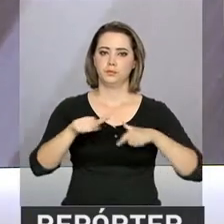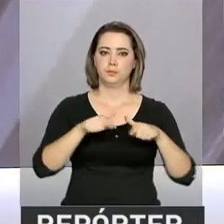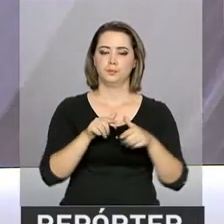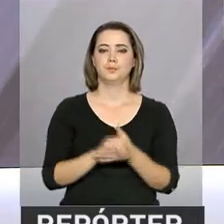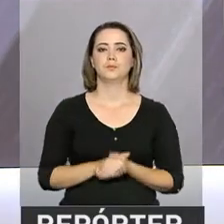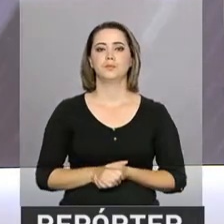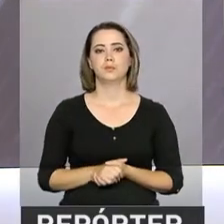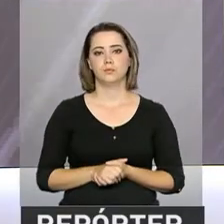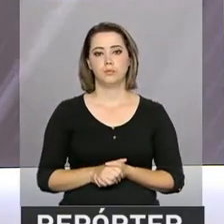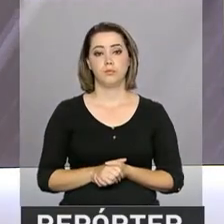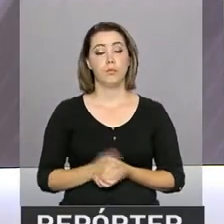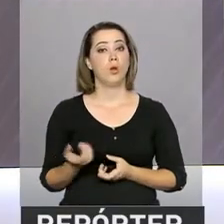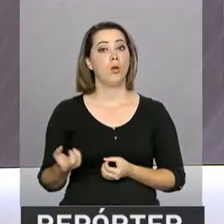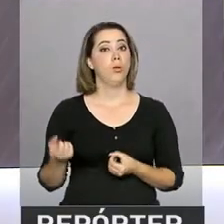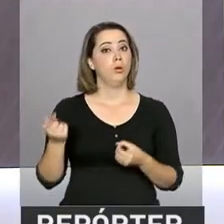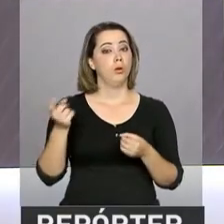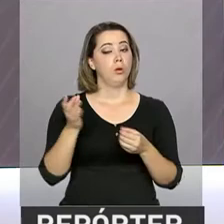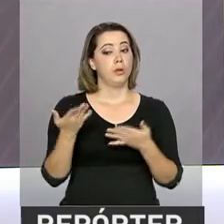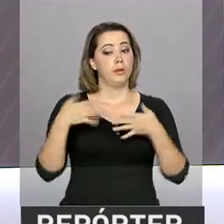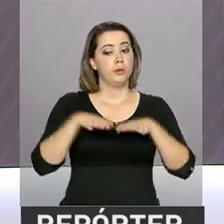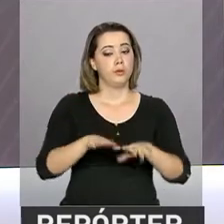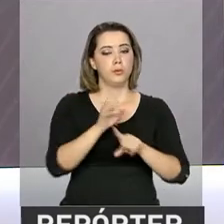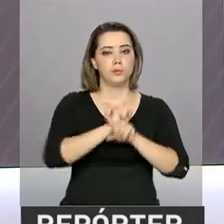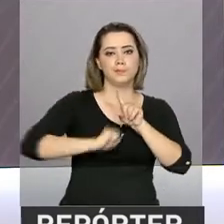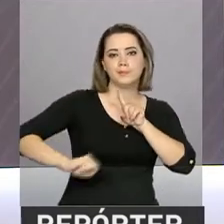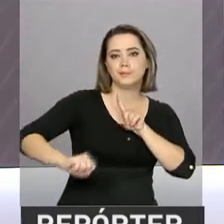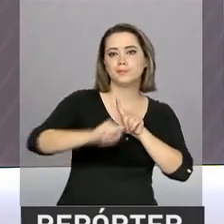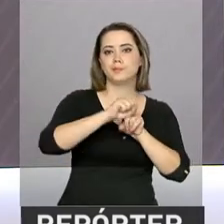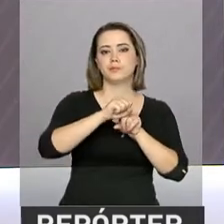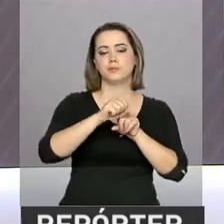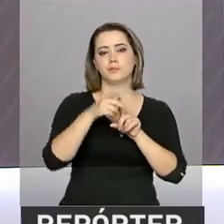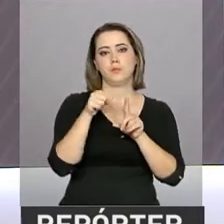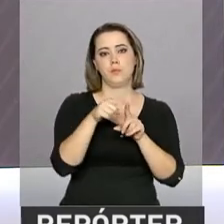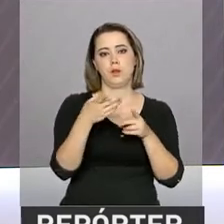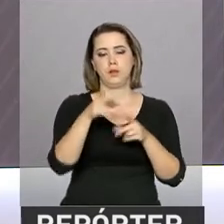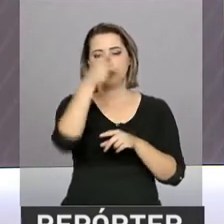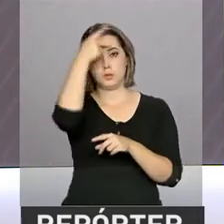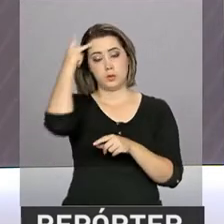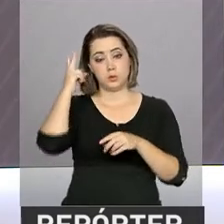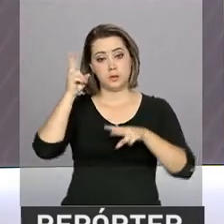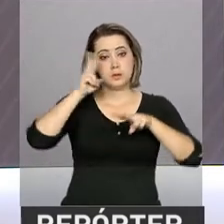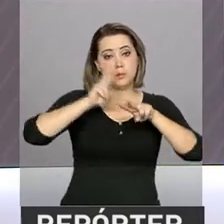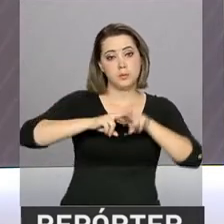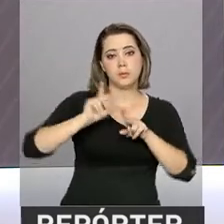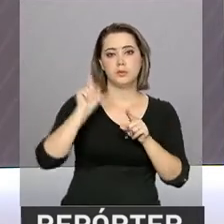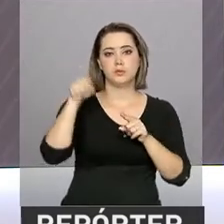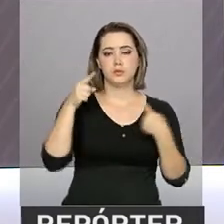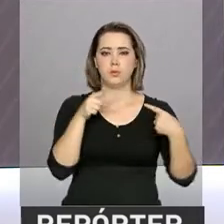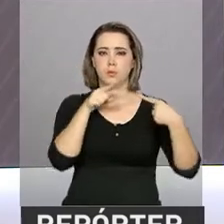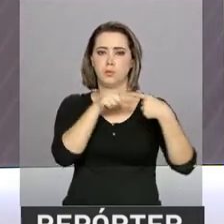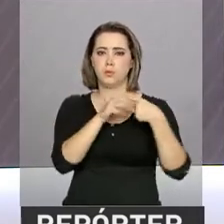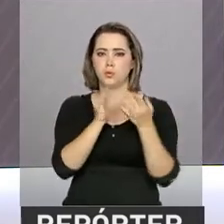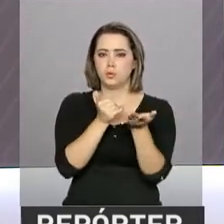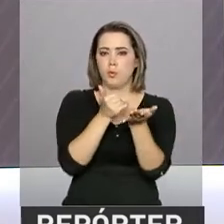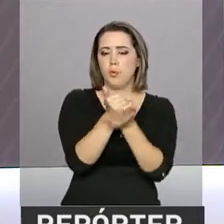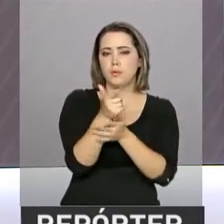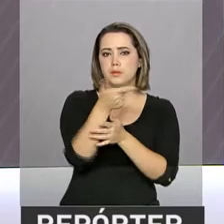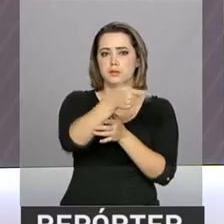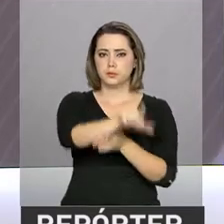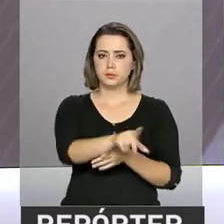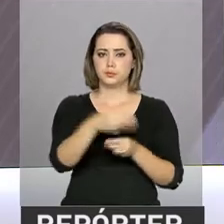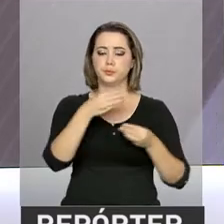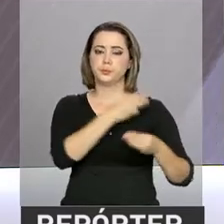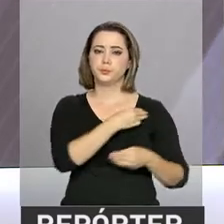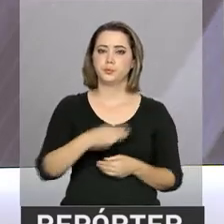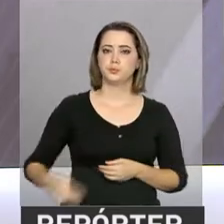Reabilitar os egressos do sistema prisional. Esse é o objetivo do projeto Começar de Novo. O ministro do Trabalho,